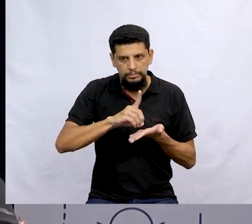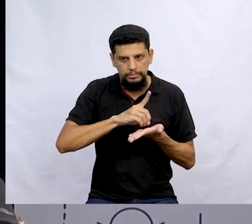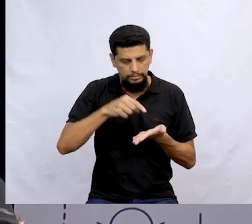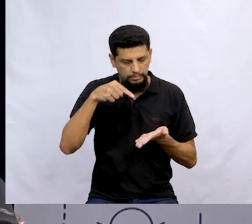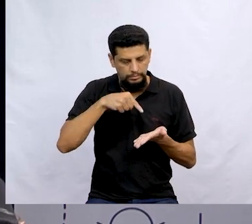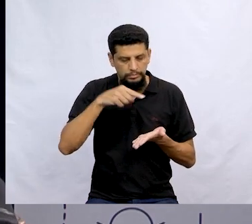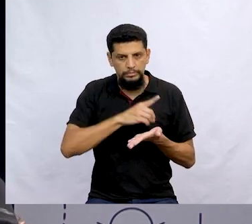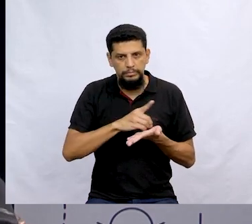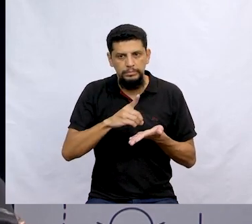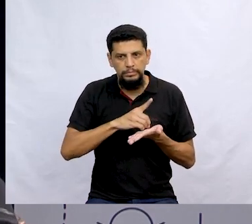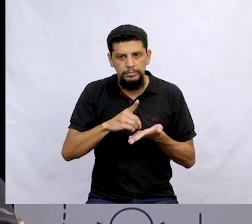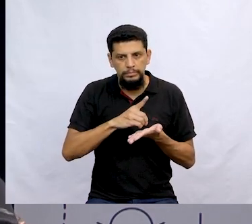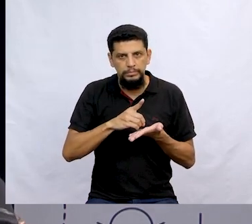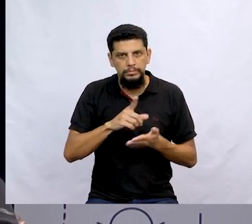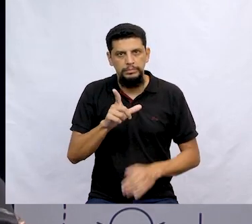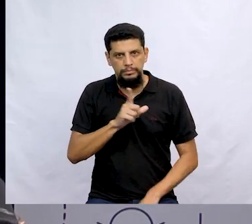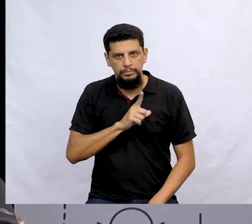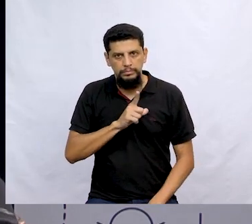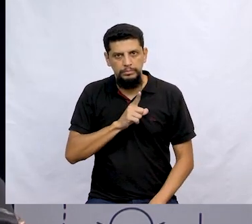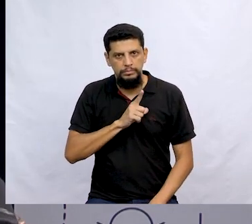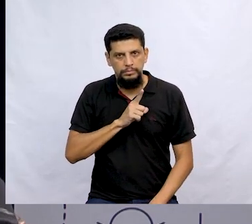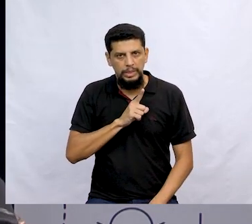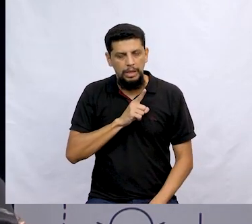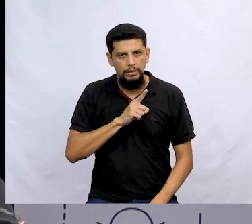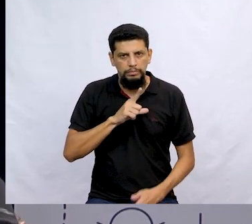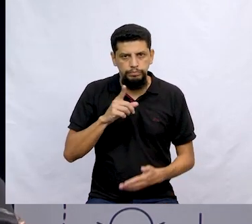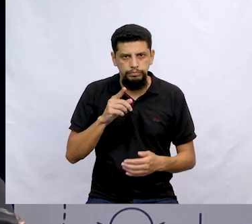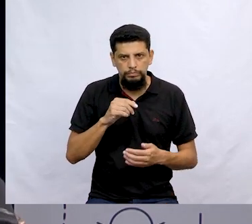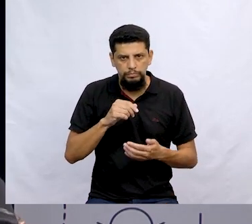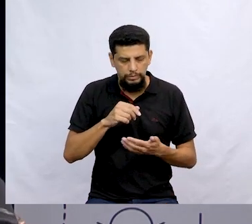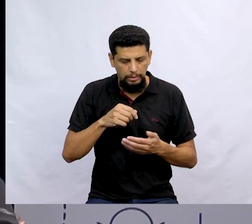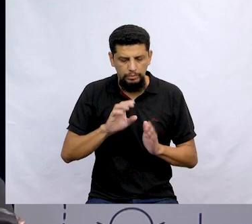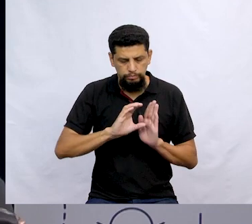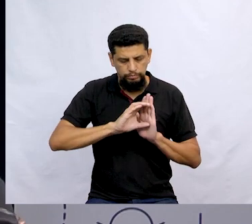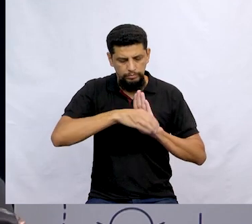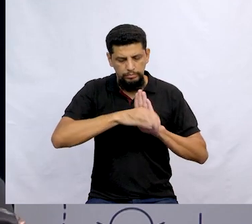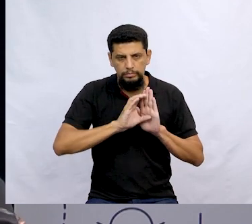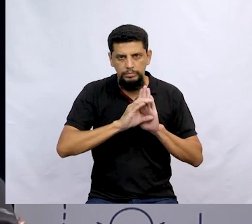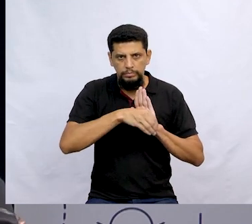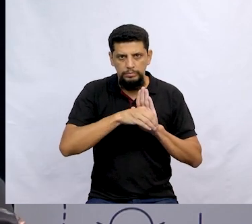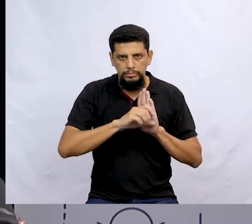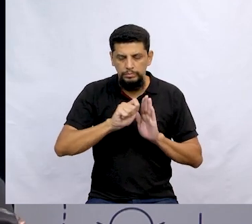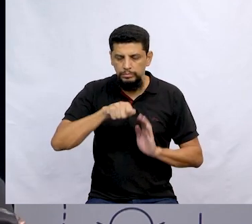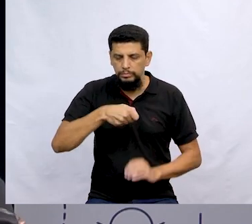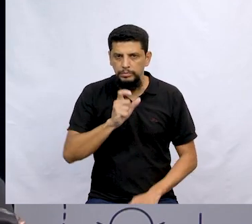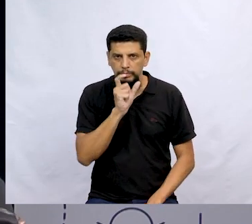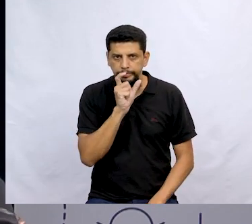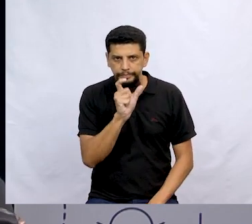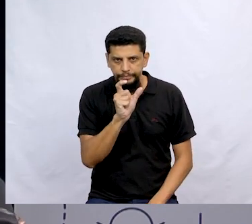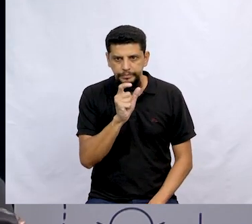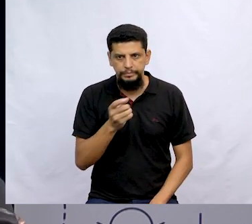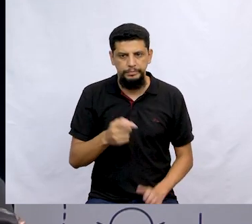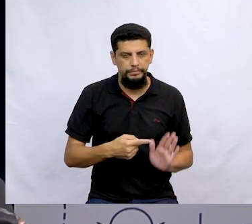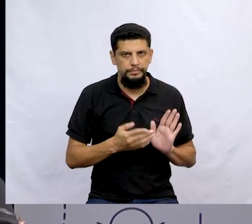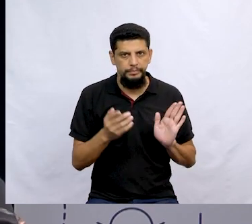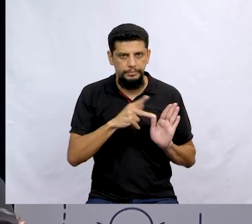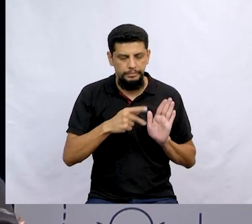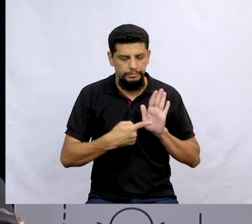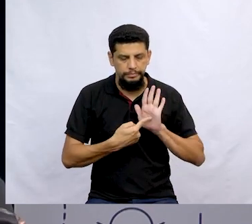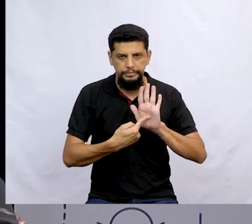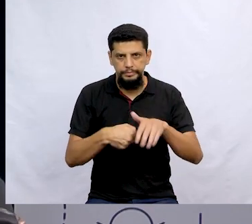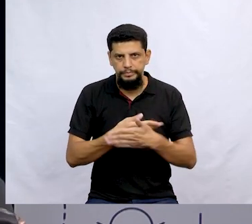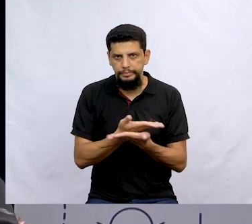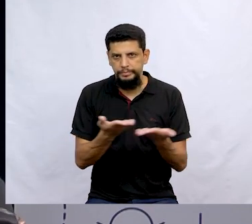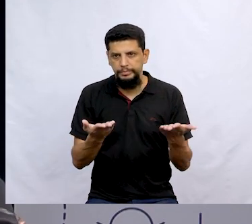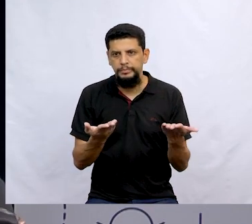dicionário aqui, o Ace, ele tem uma definição. Uma não, né? Várias definições. E a Prof. Dai trouxe para vocês, então.